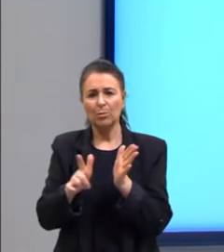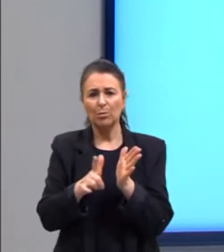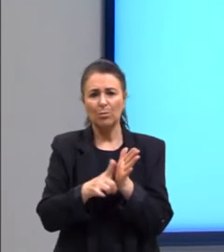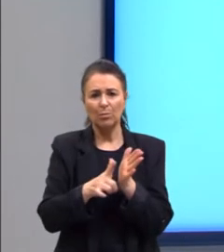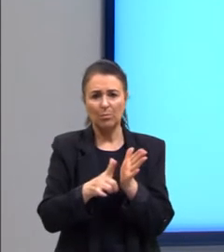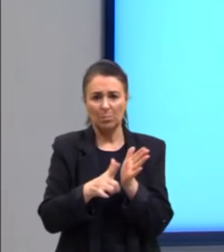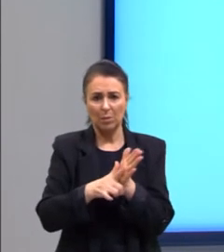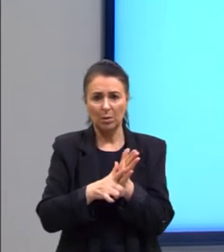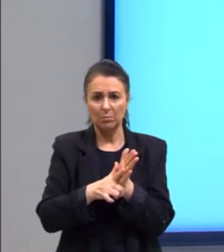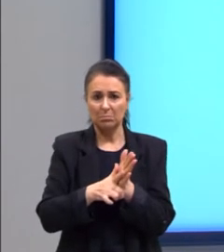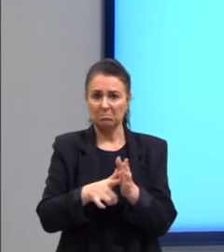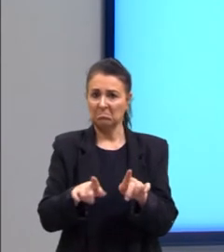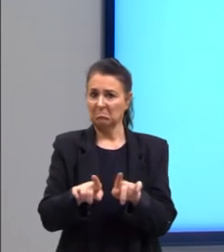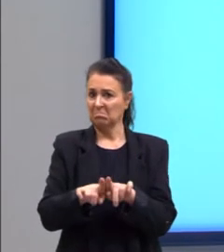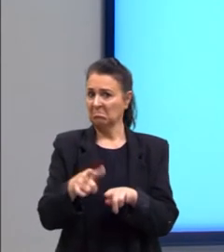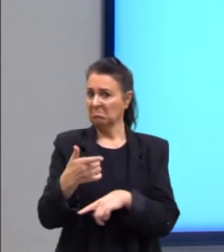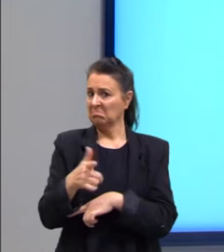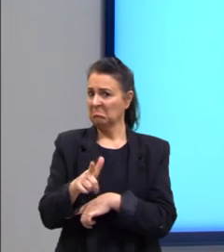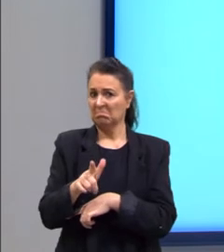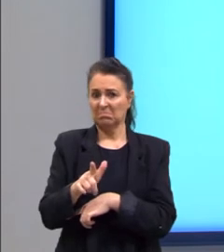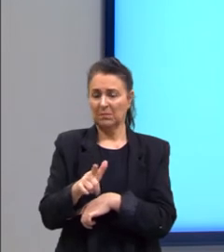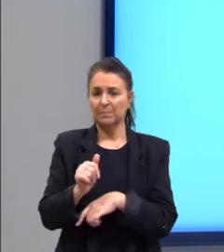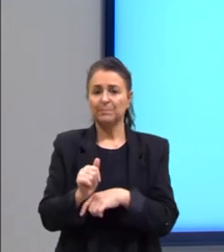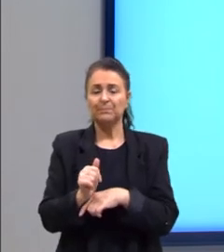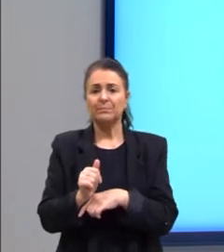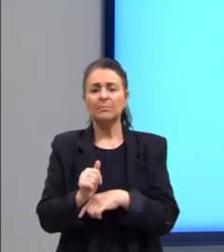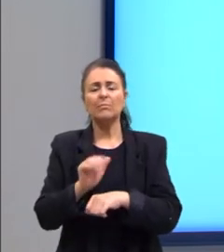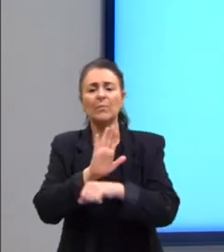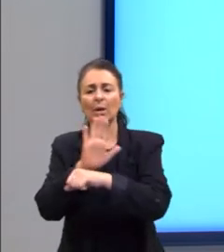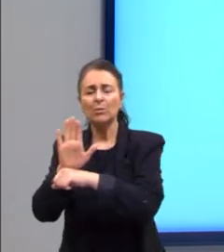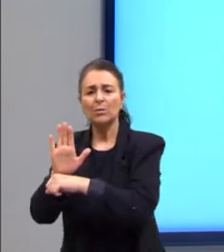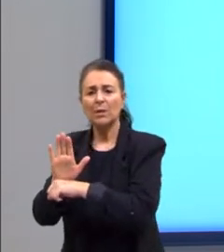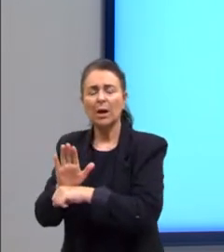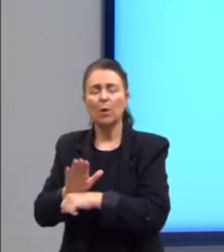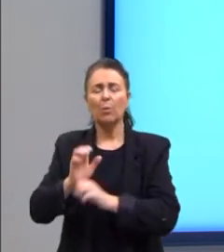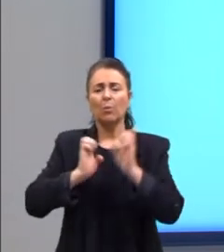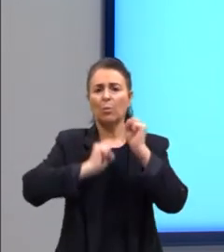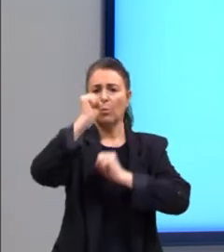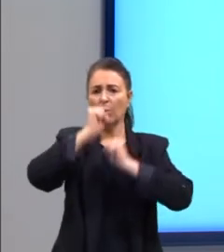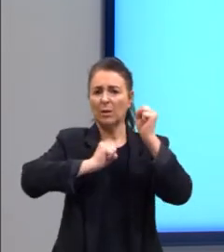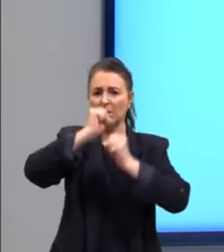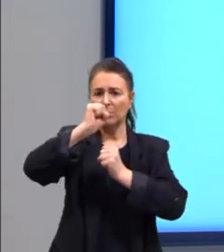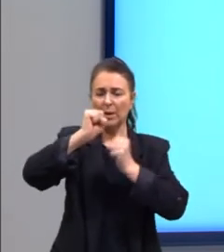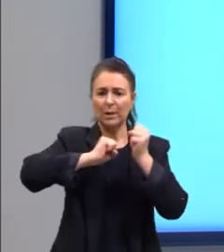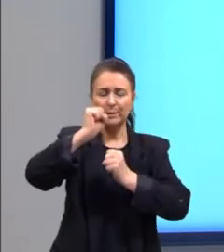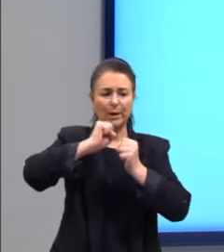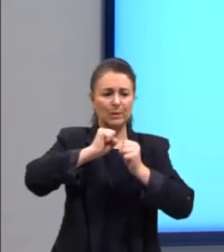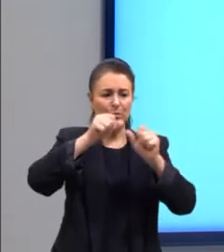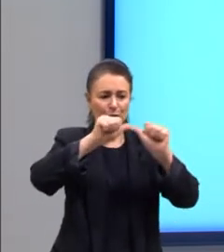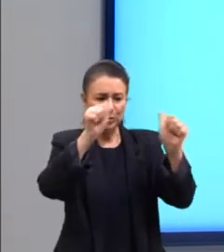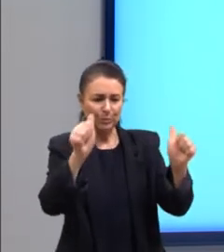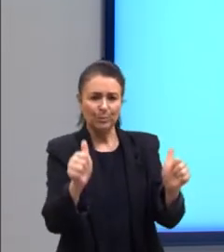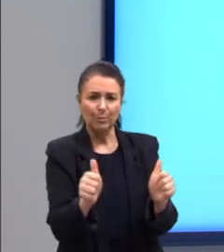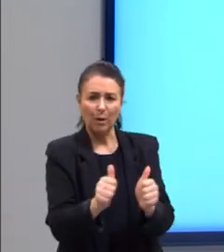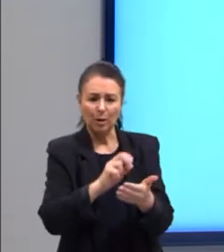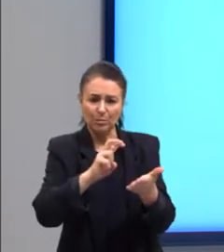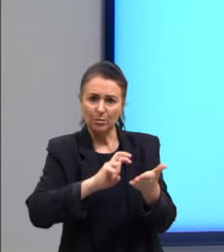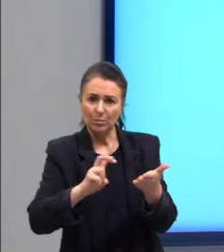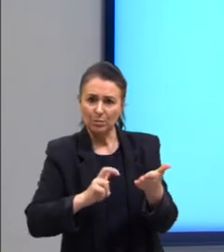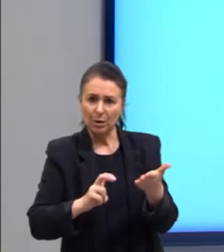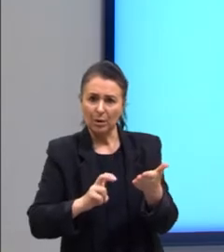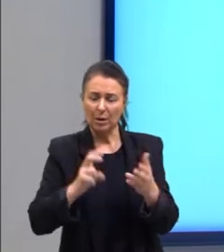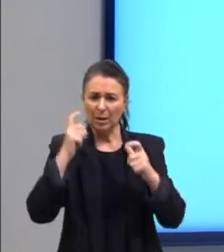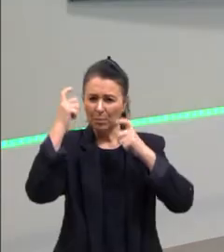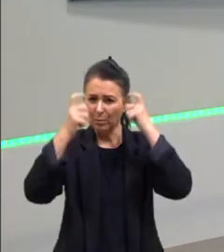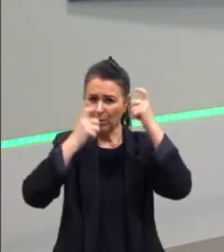citado isso. Colaborar com indústrias gráficas preocupadas com o meio ambiente? Lembre que o